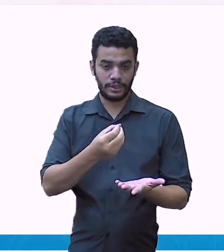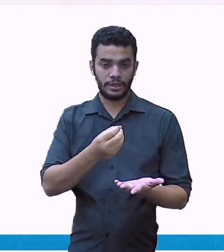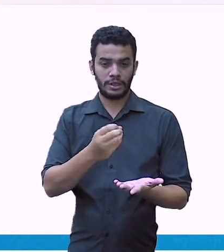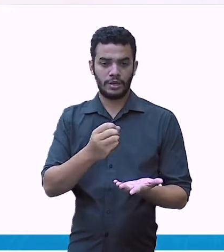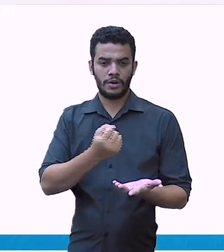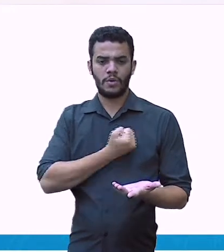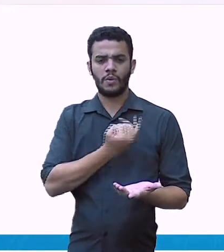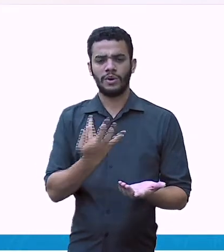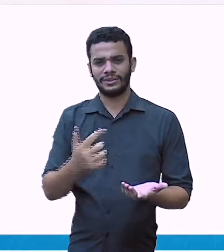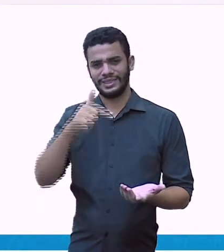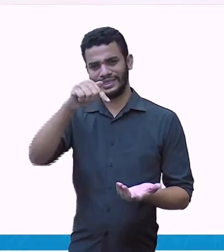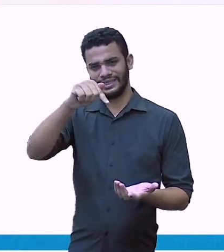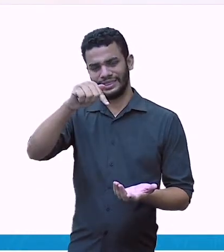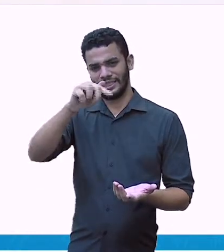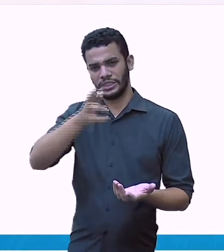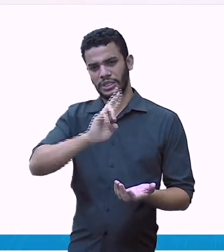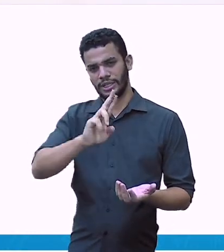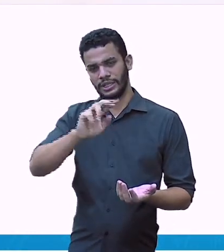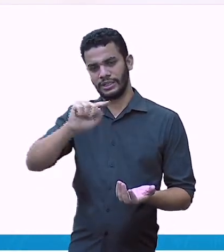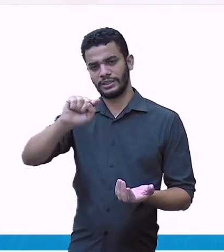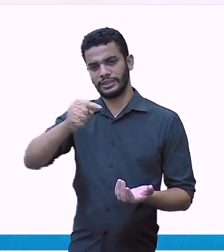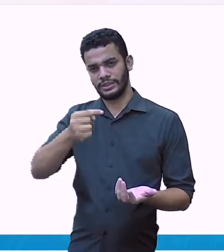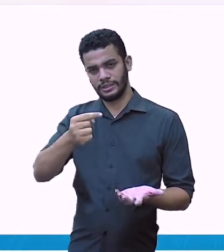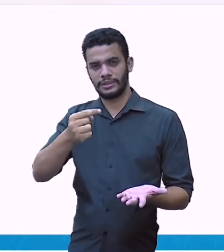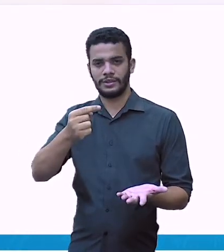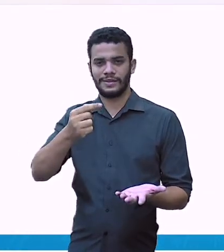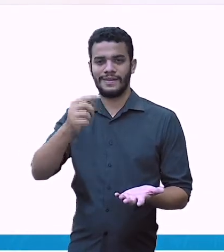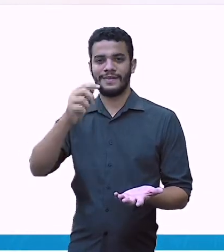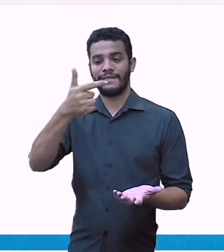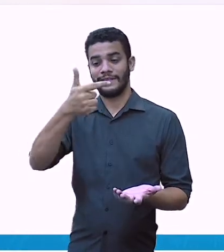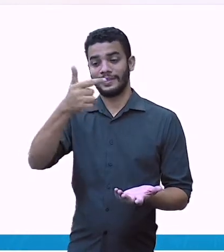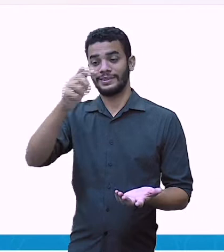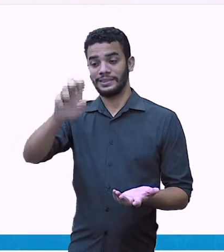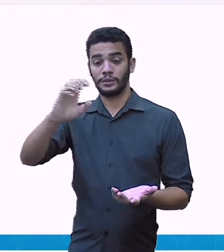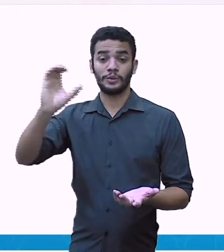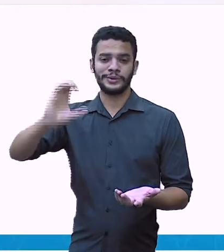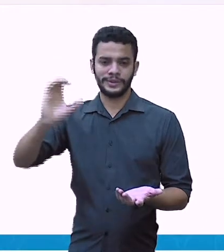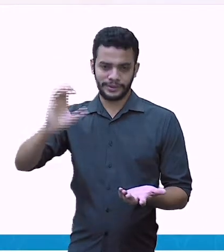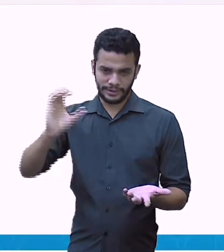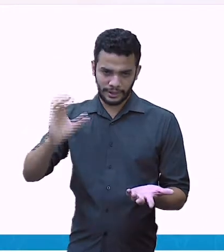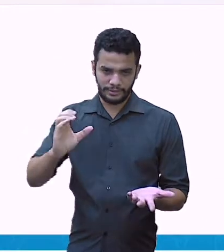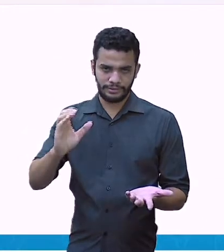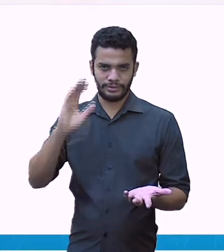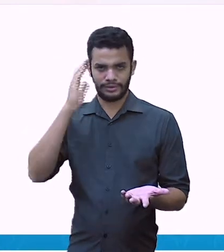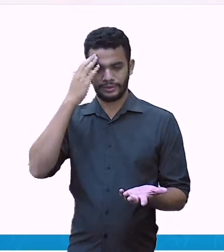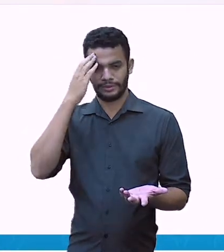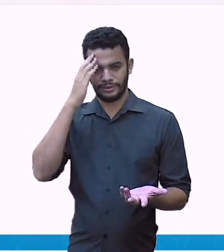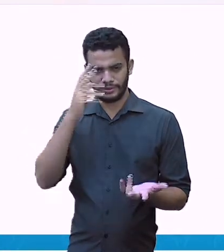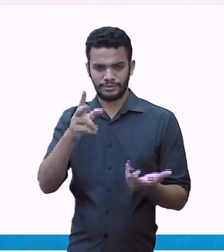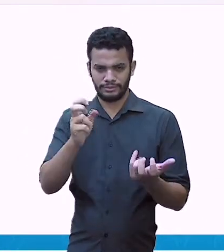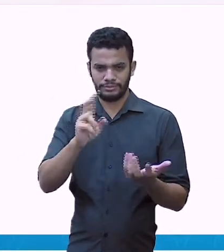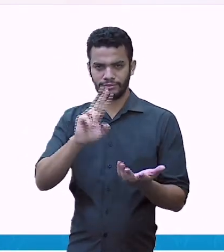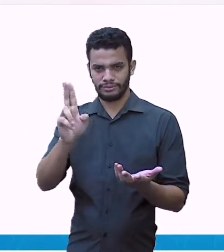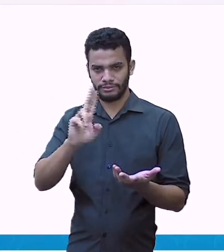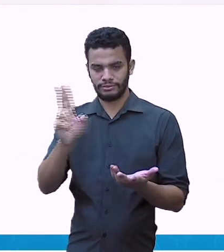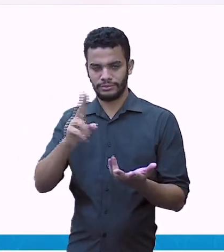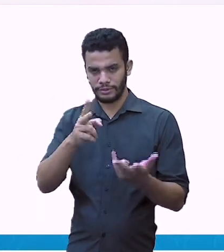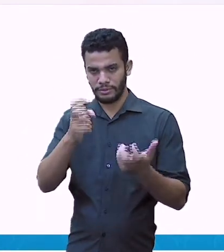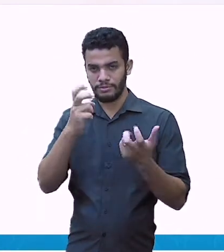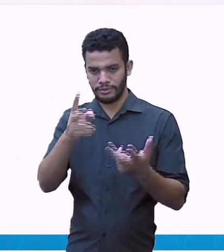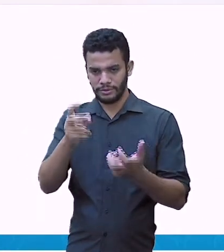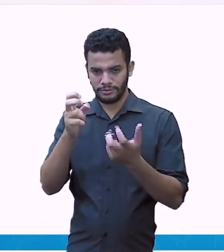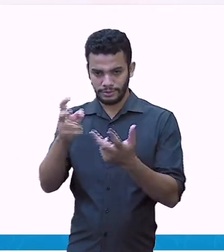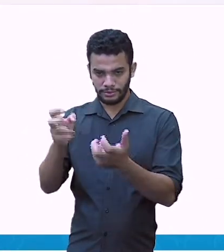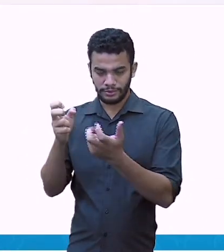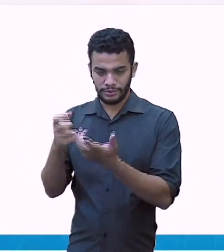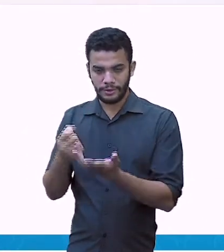e vinte e cinco centavos. O hambúrguer, seis reais e noventa nove centavos. O